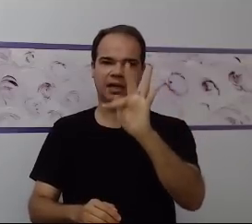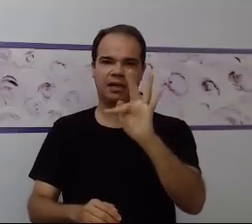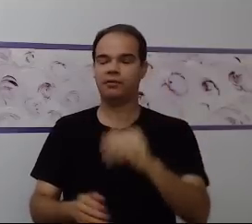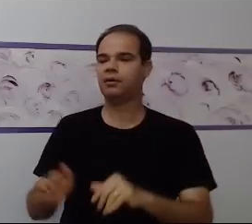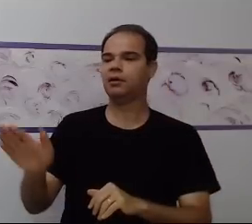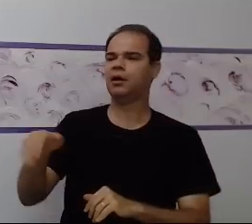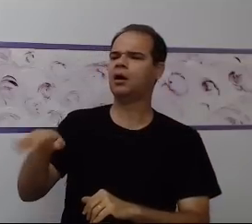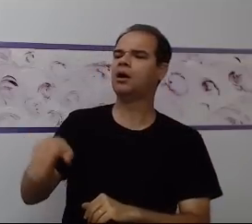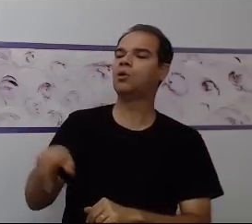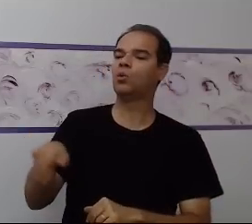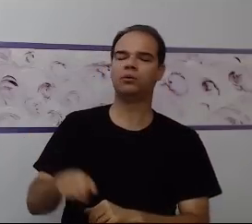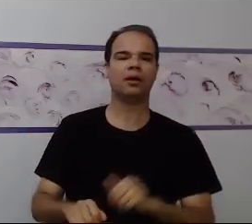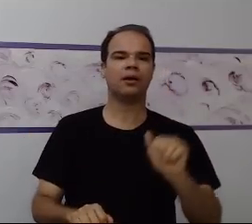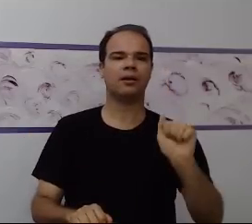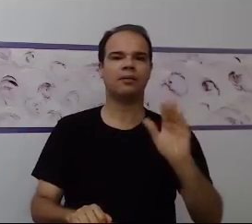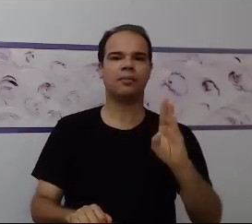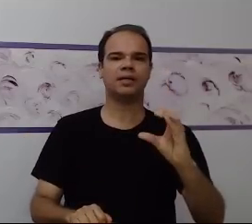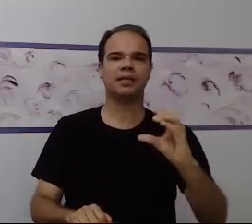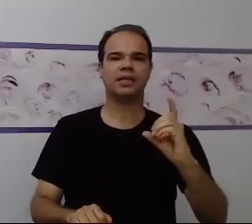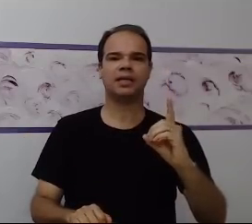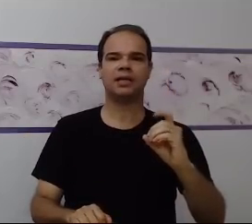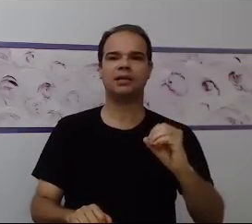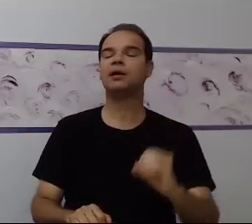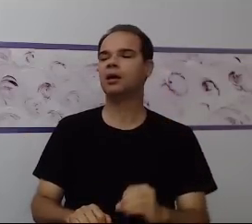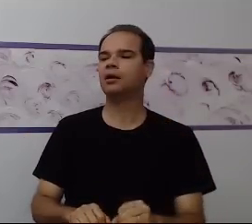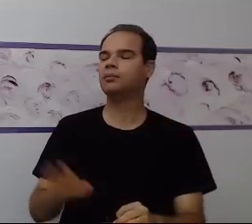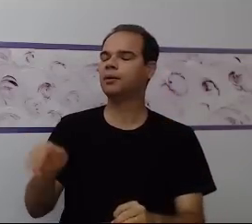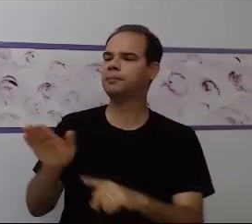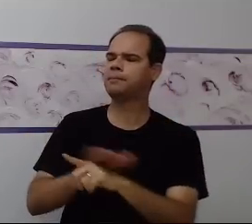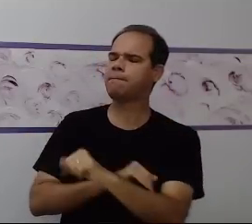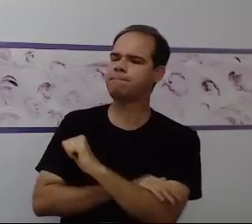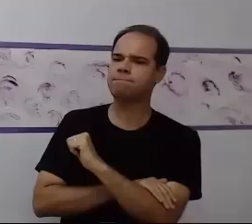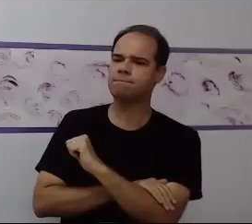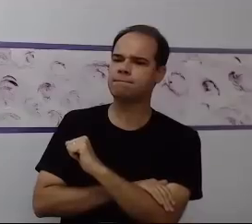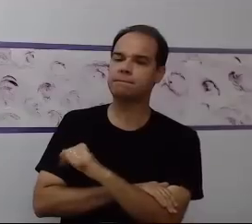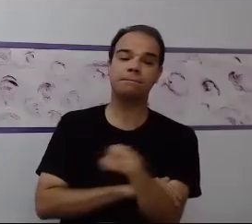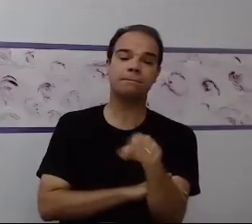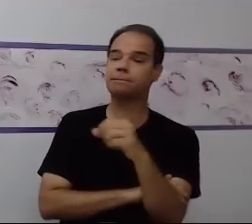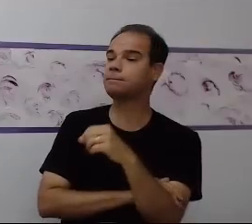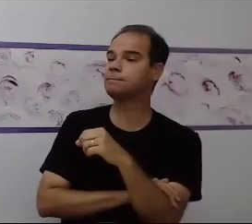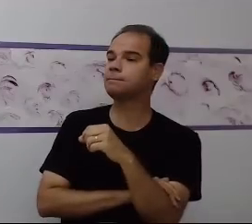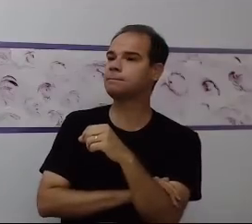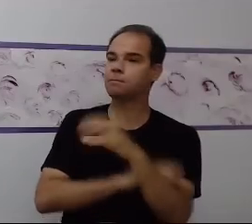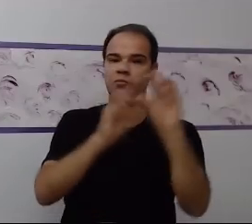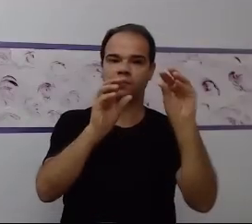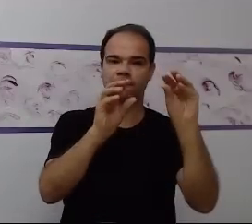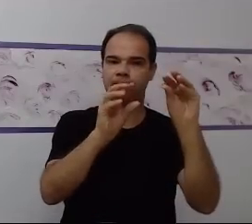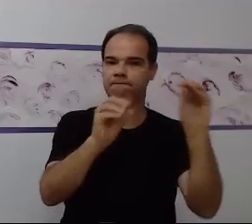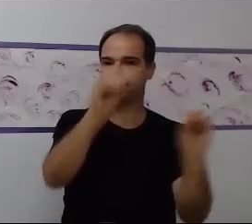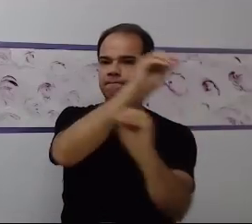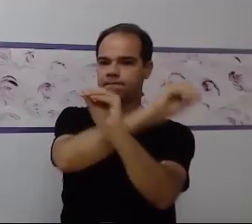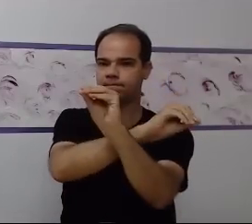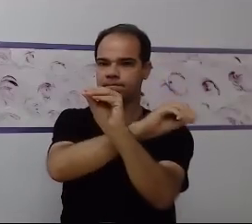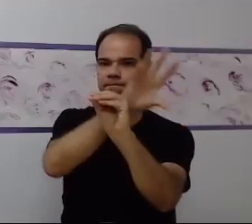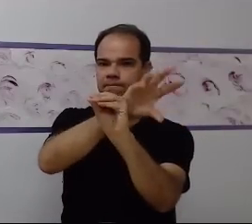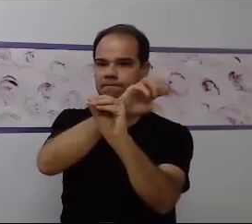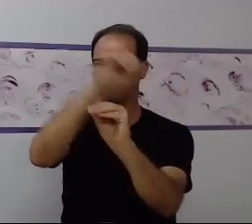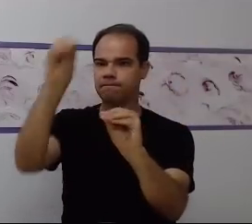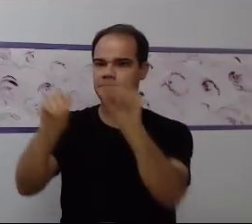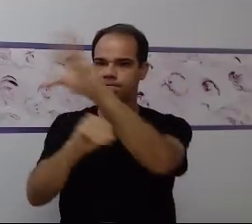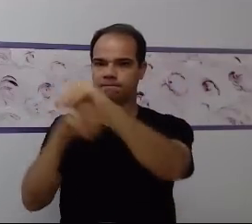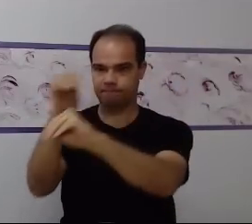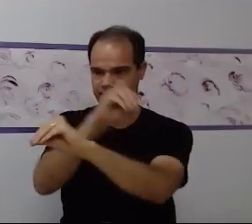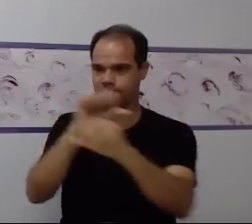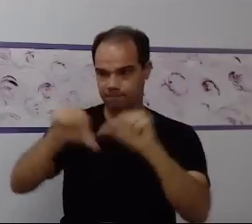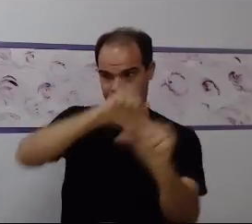alfabeto, mas ele não sabe identificar a letra, ele não sabe se você mudar a posição, ele não sabe. Então ele foi